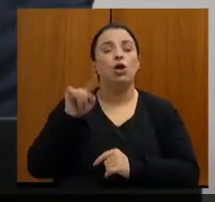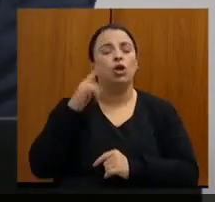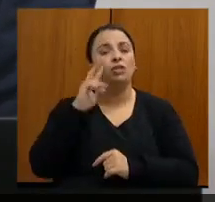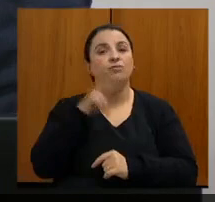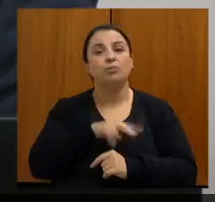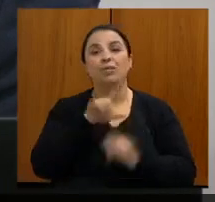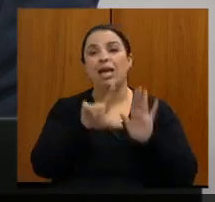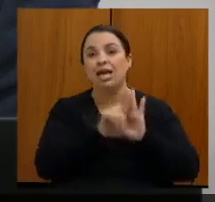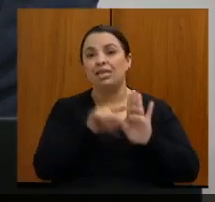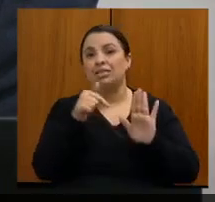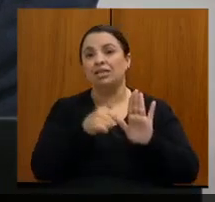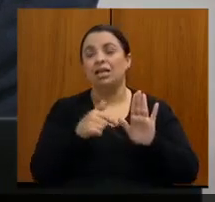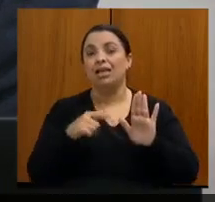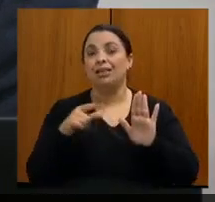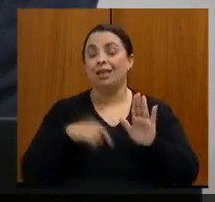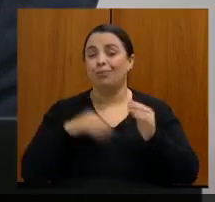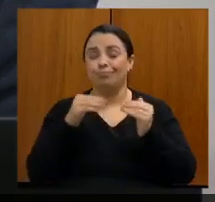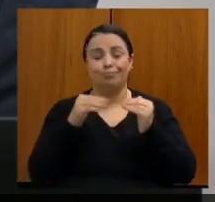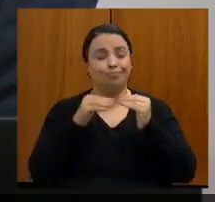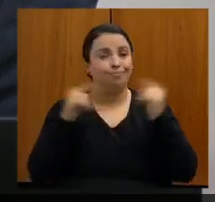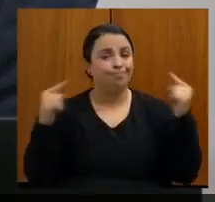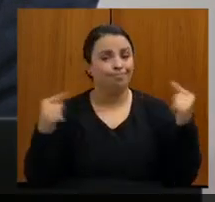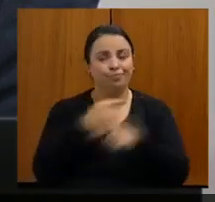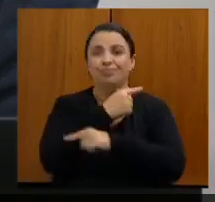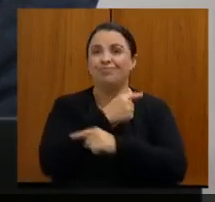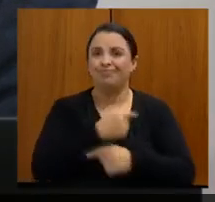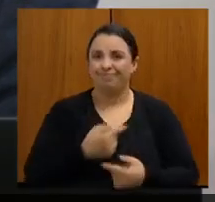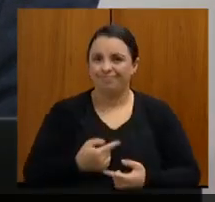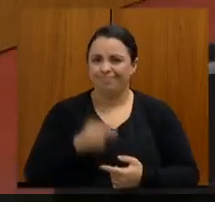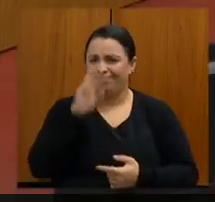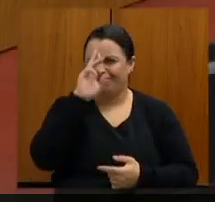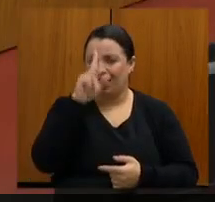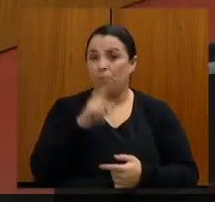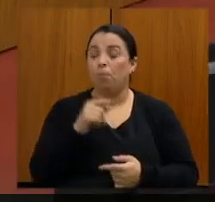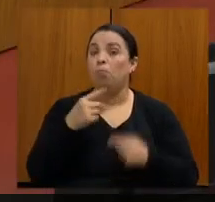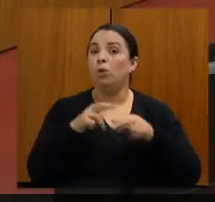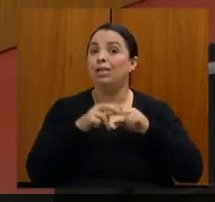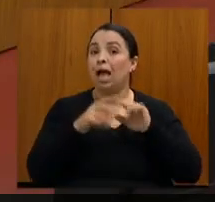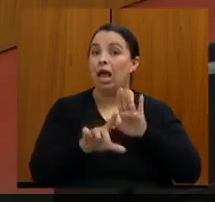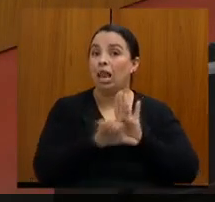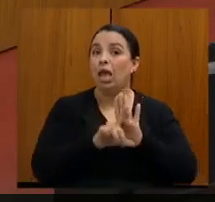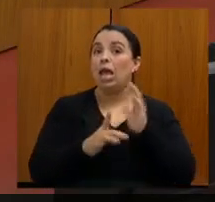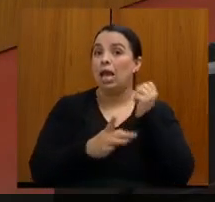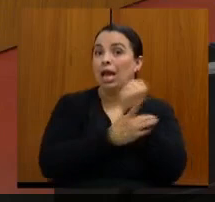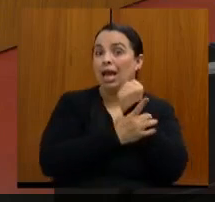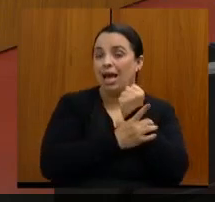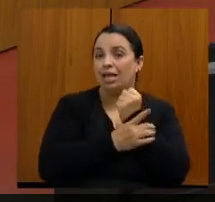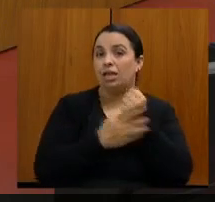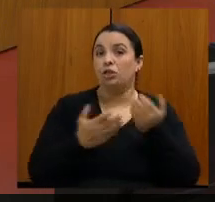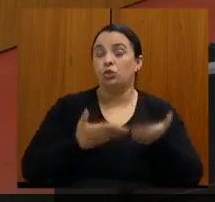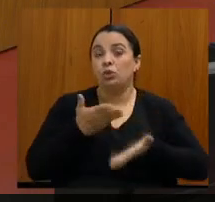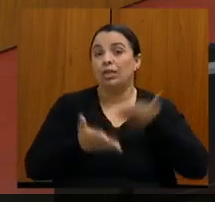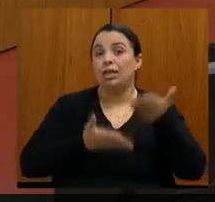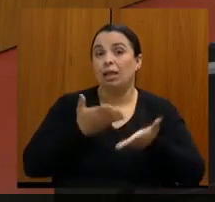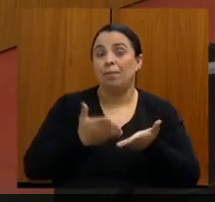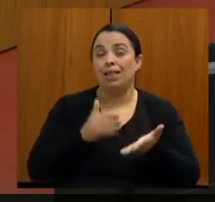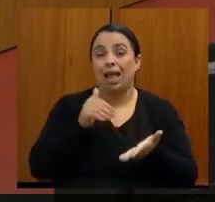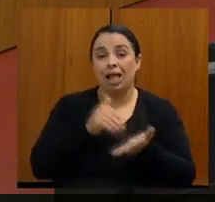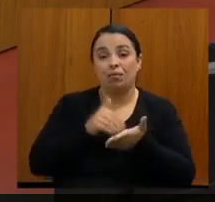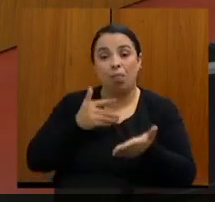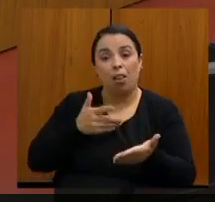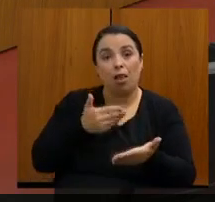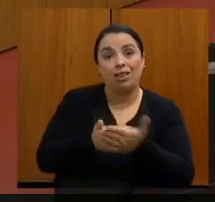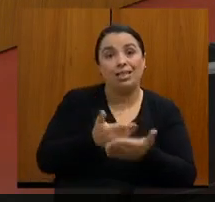lei um equívoco, porque a lei garante o tratamento em até 60 dias após o diagnóstico